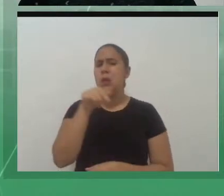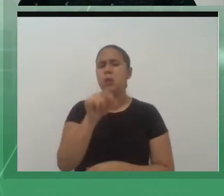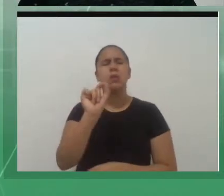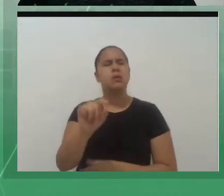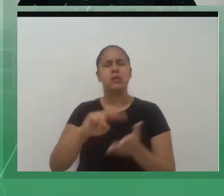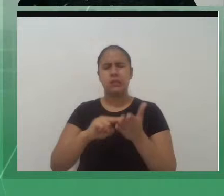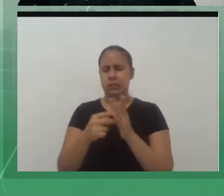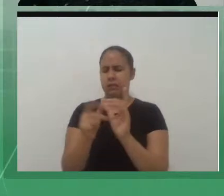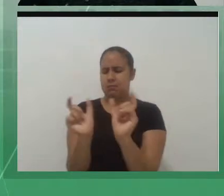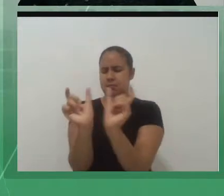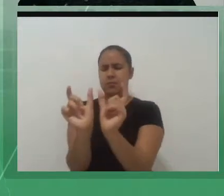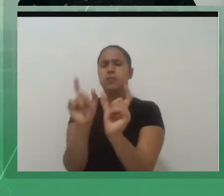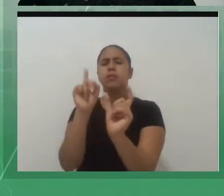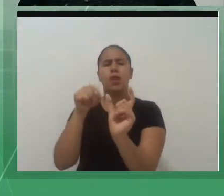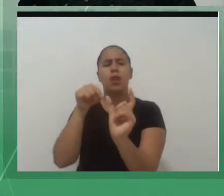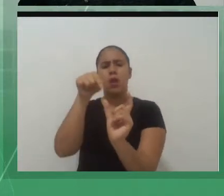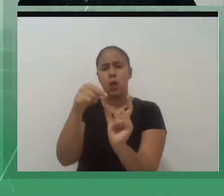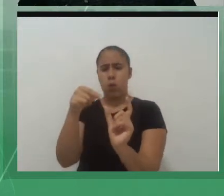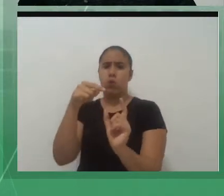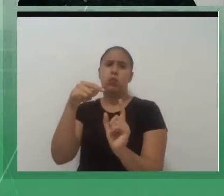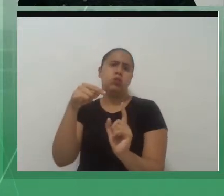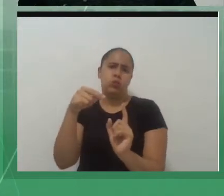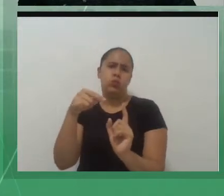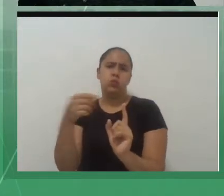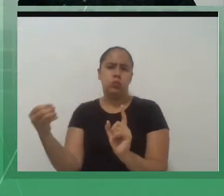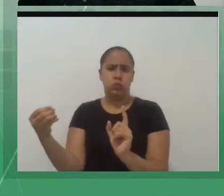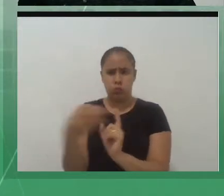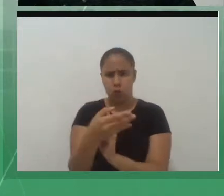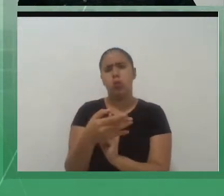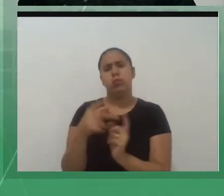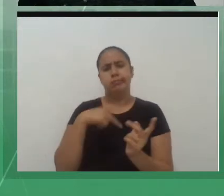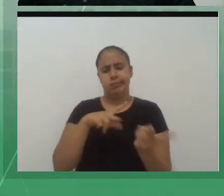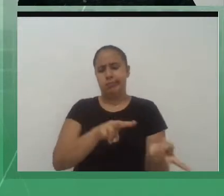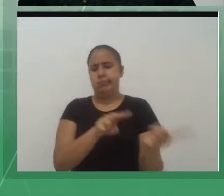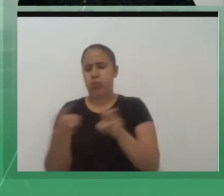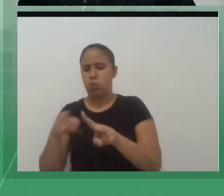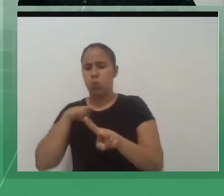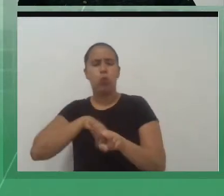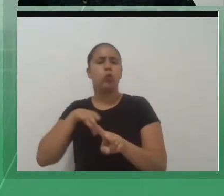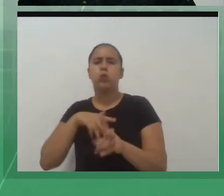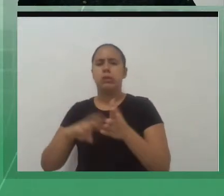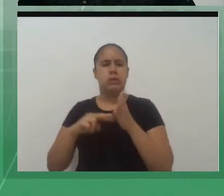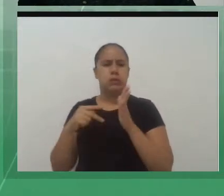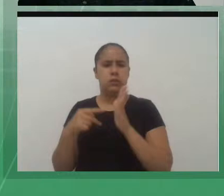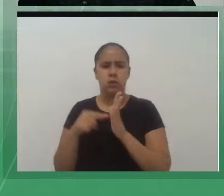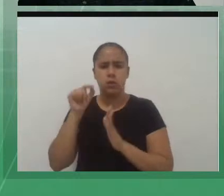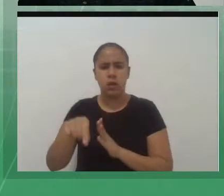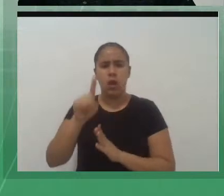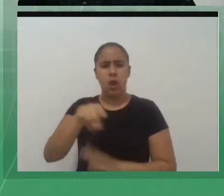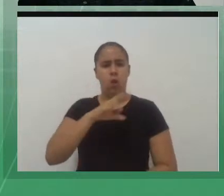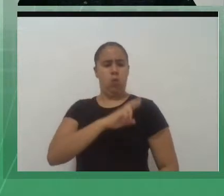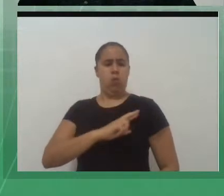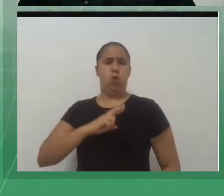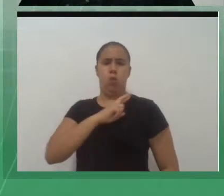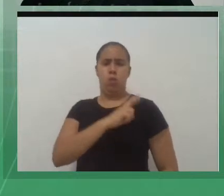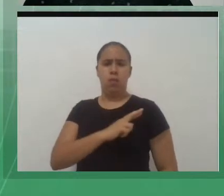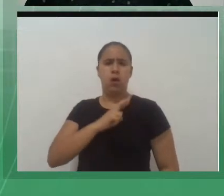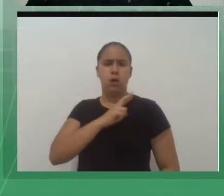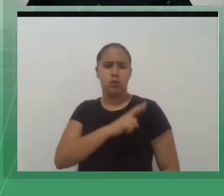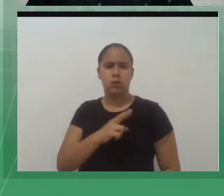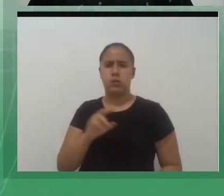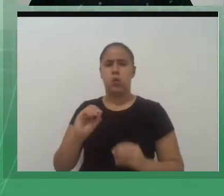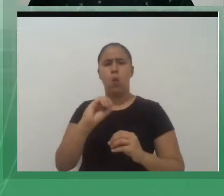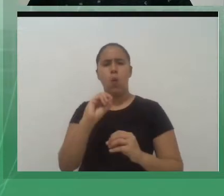terminologia americana, que traduzida para o português, ela vai significar romance gráfico, ou ainda novela